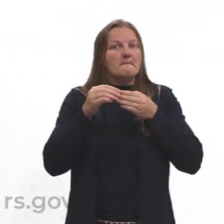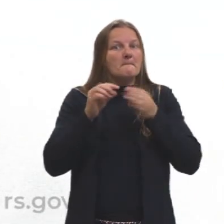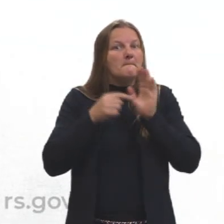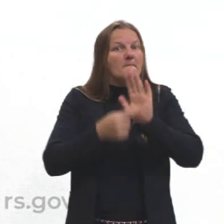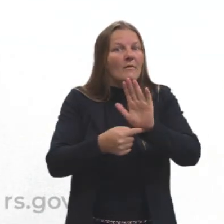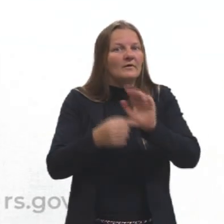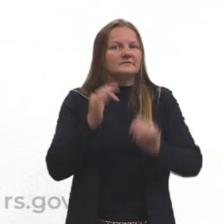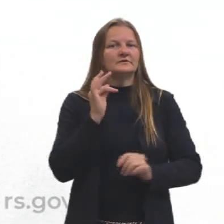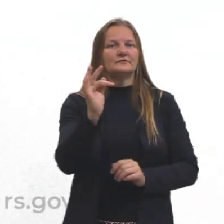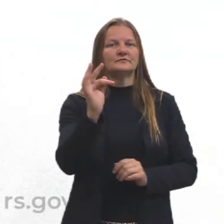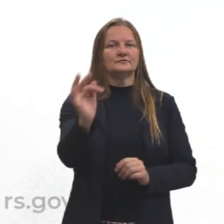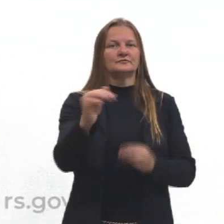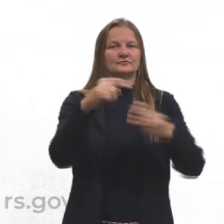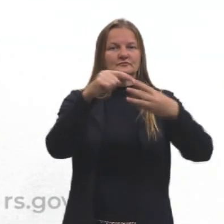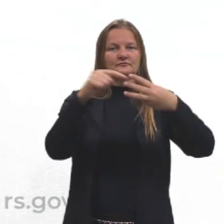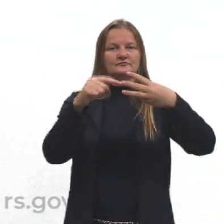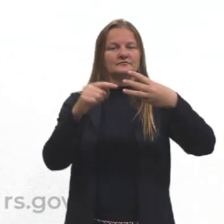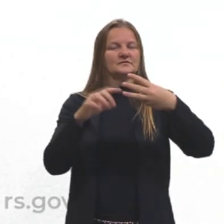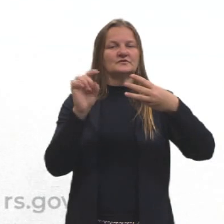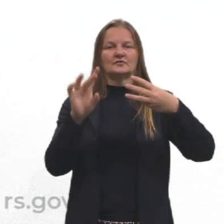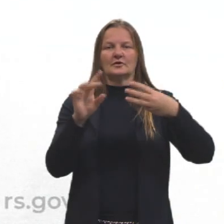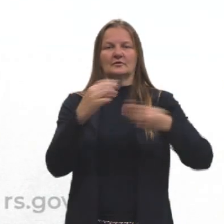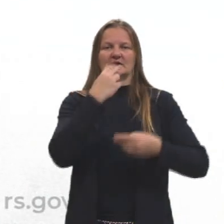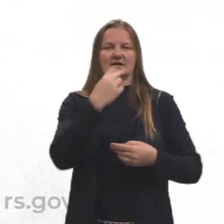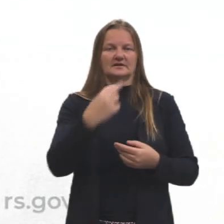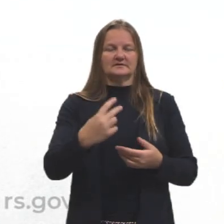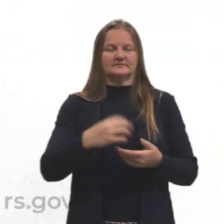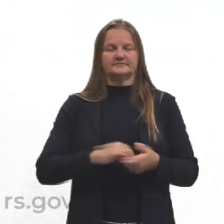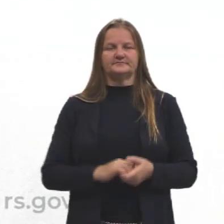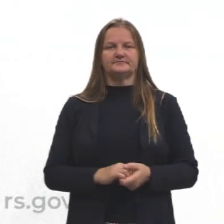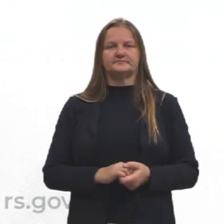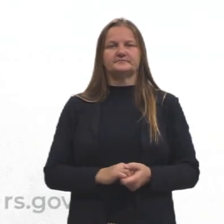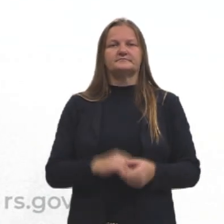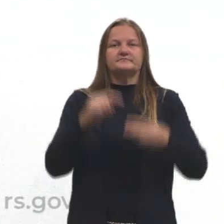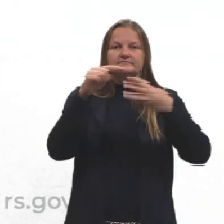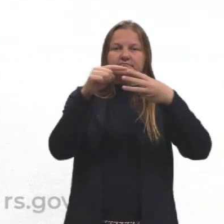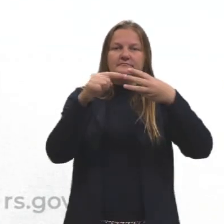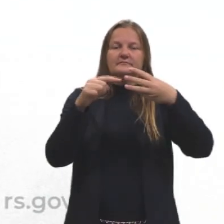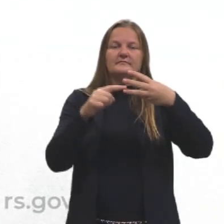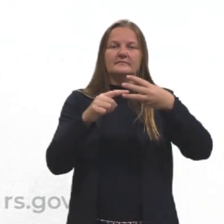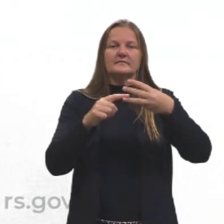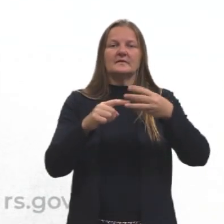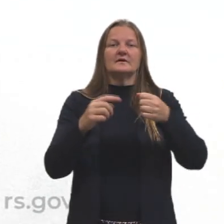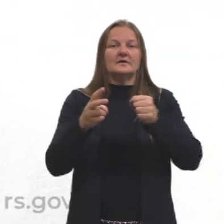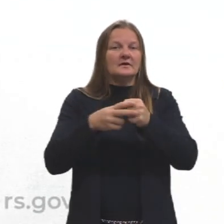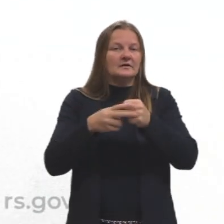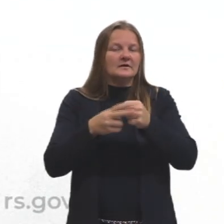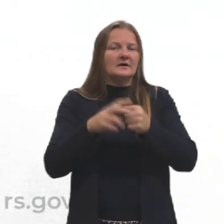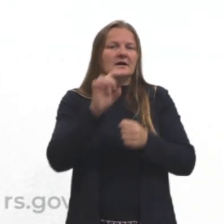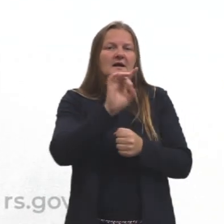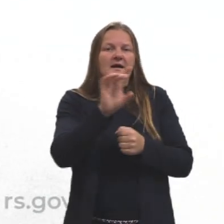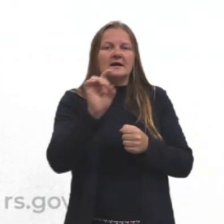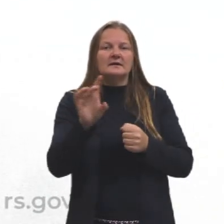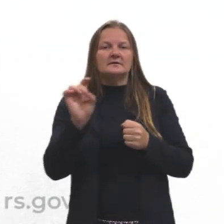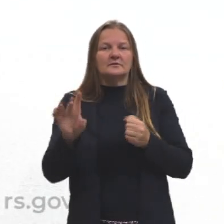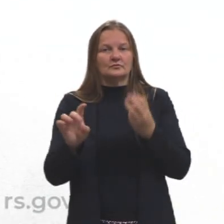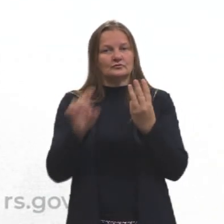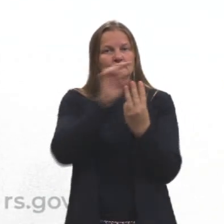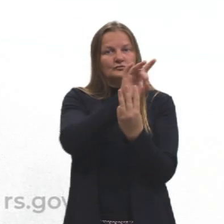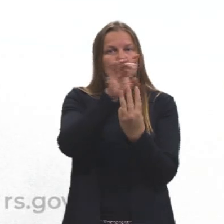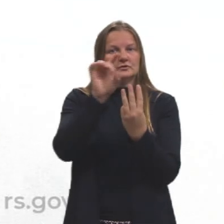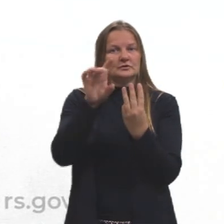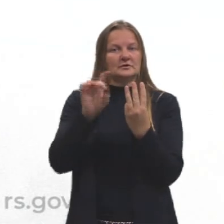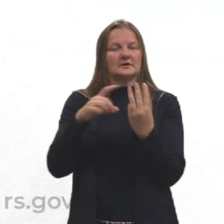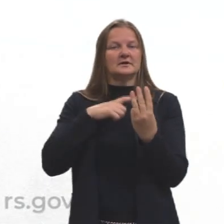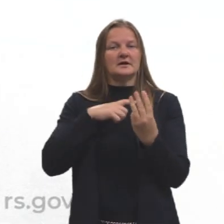Esses são os únicos três tempos verbais. Desses três tempos verbais, cada um deles tem um